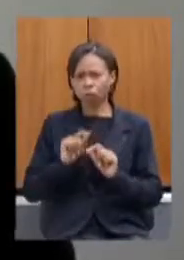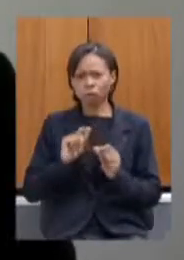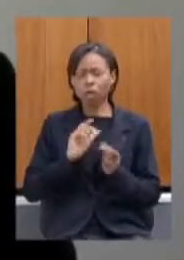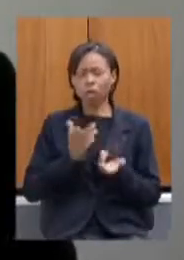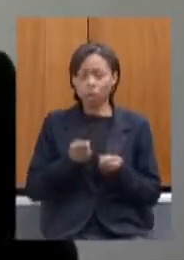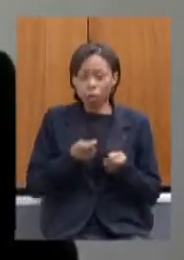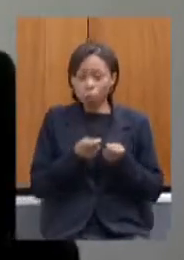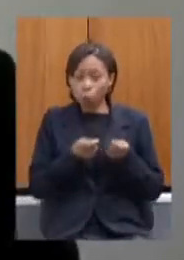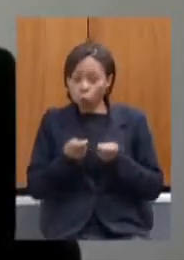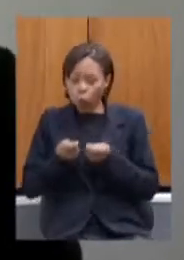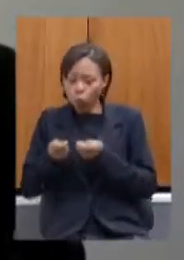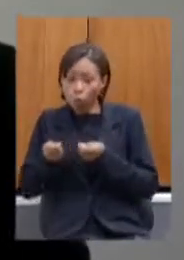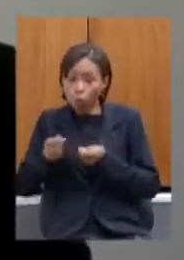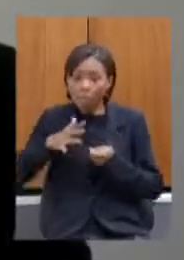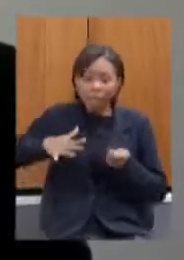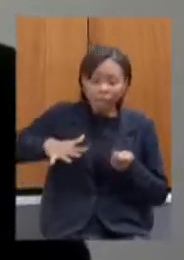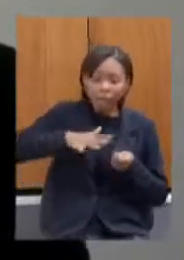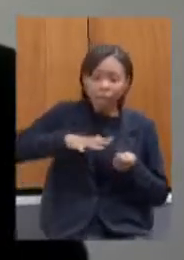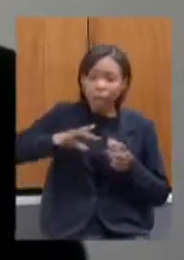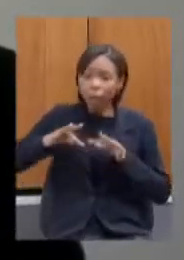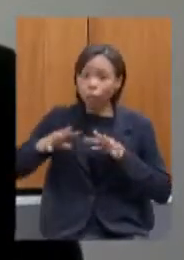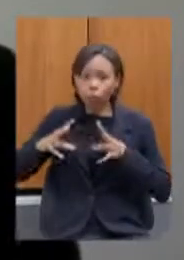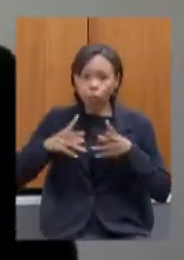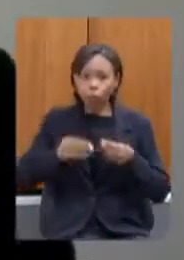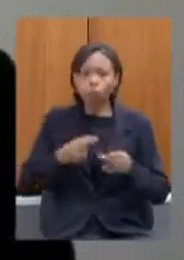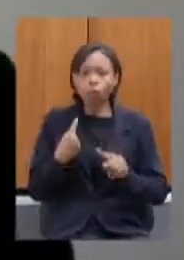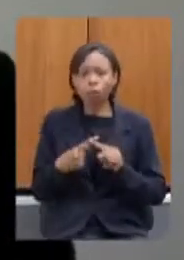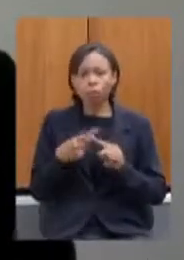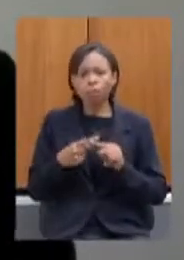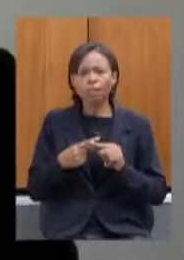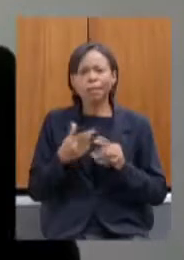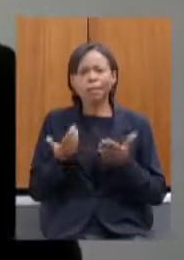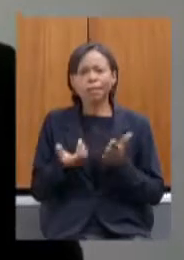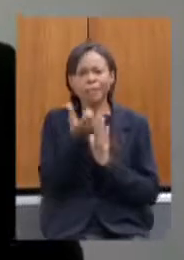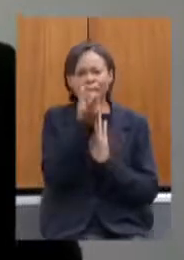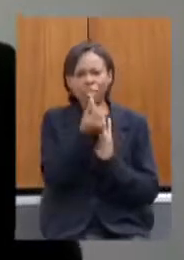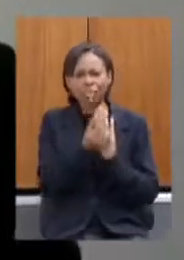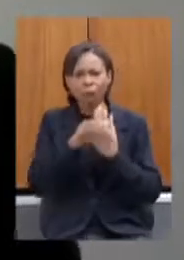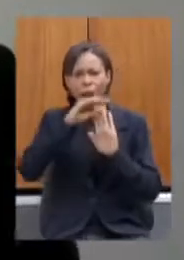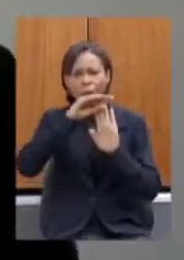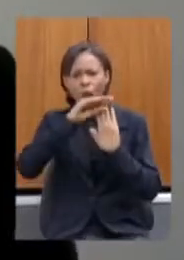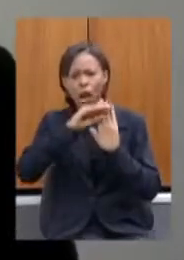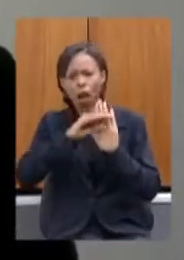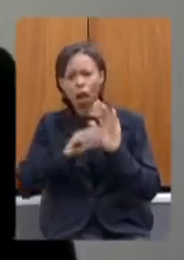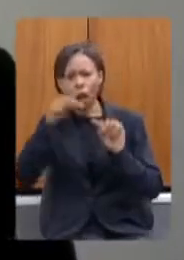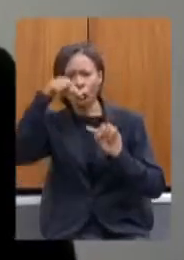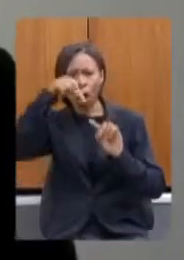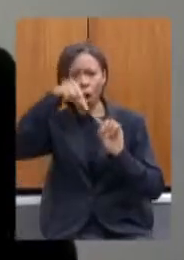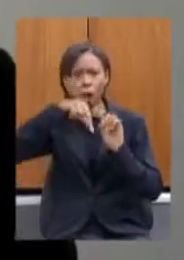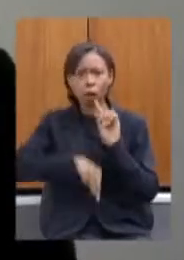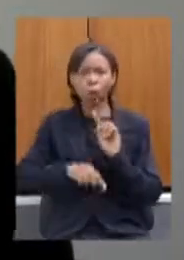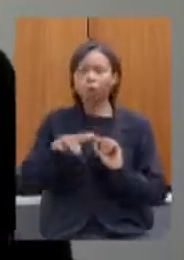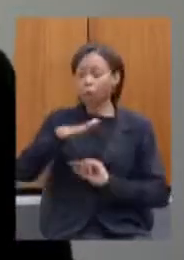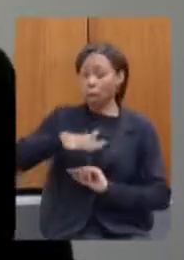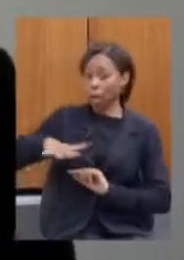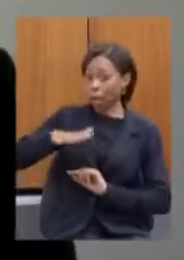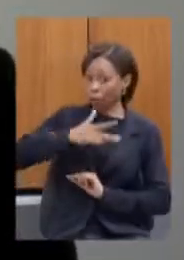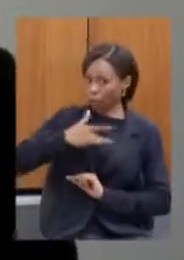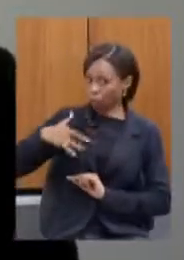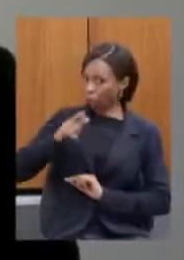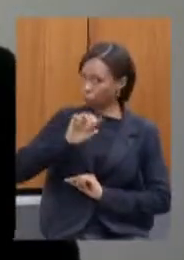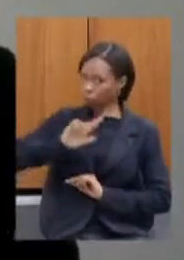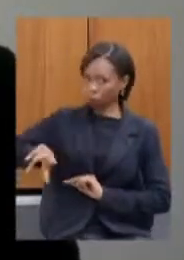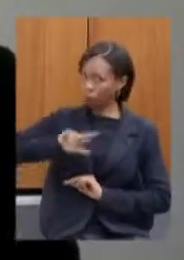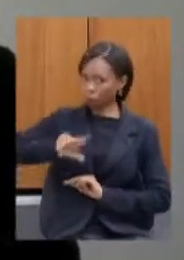áreas porque nós tínhamos uma queda de receita lembrando não foi contingenciado a saúde nós tínhamos uma